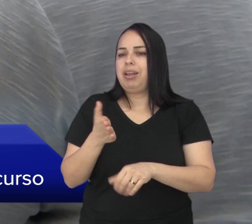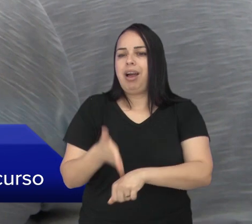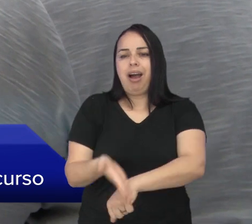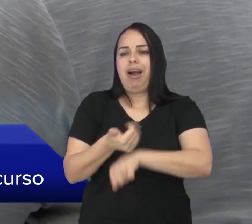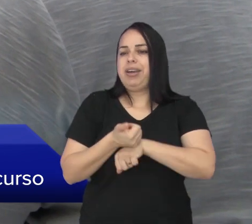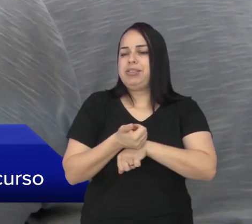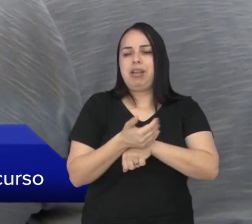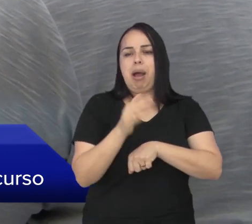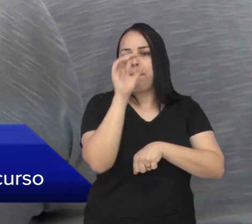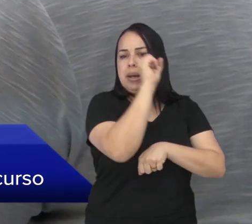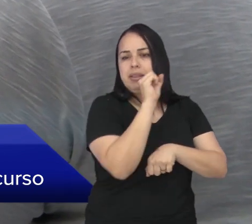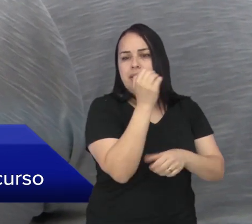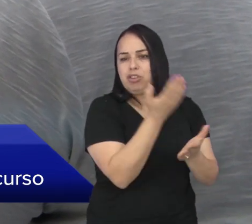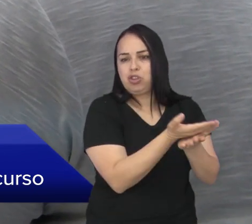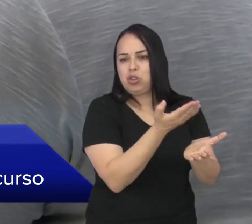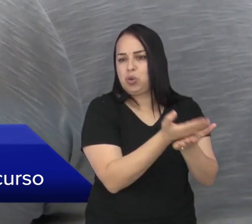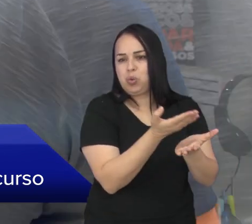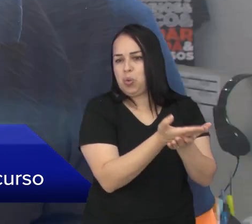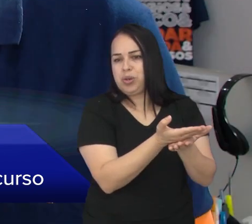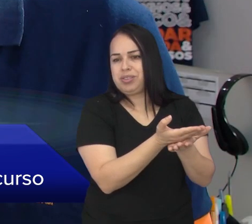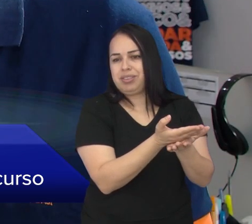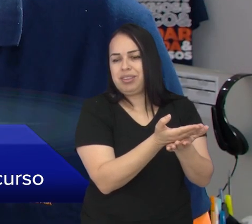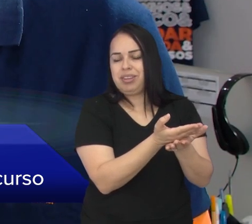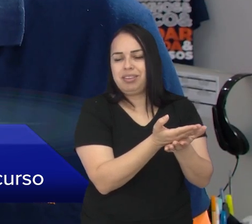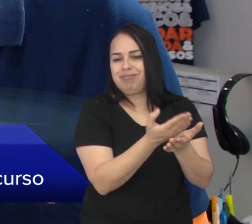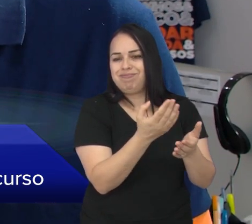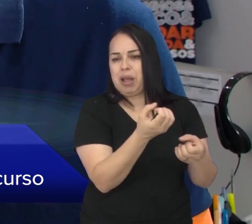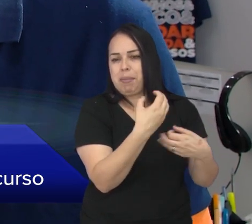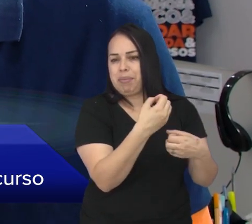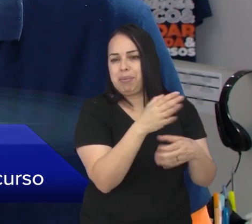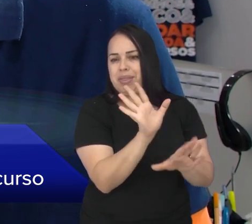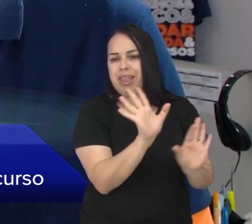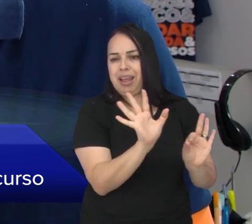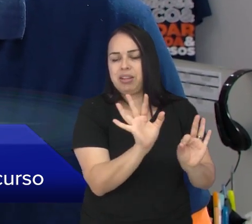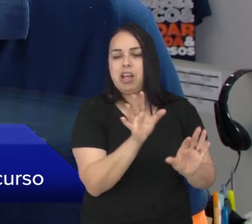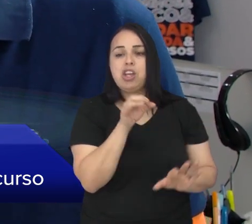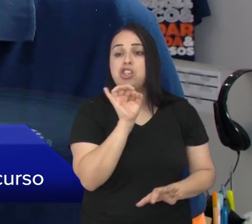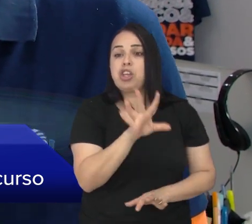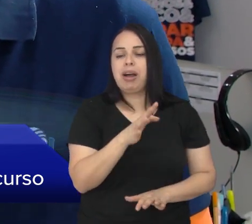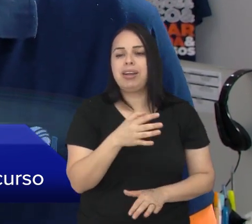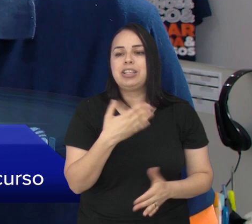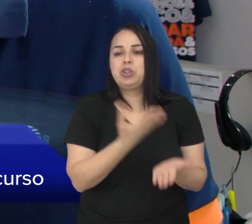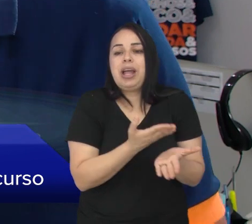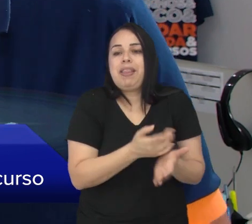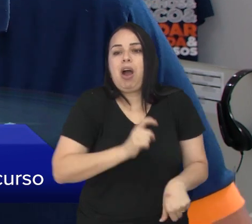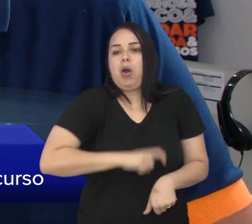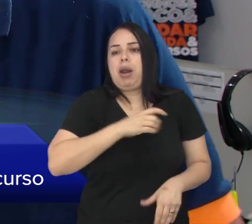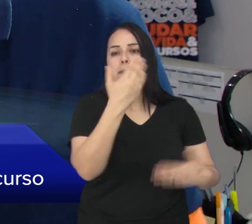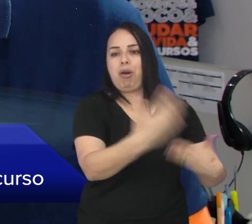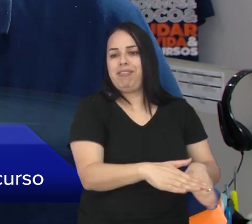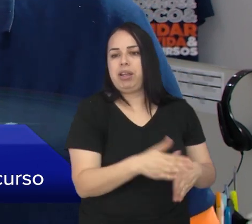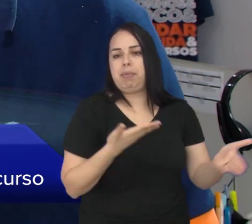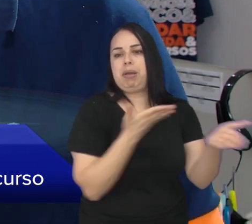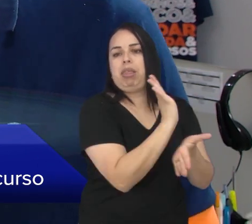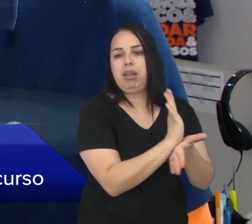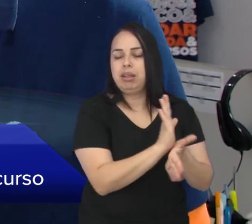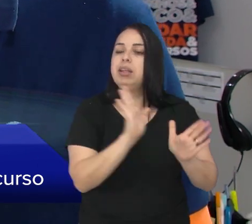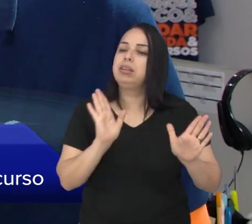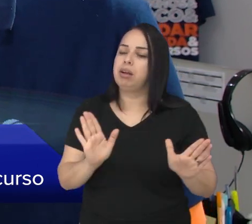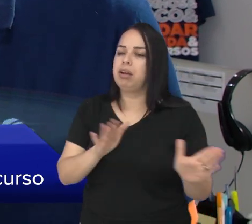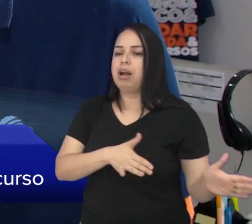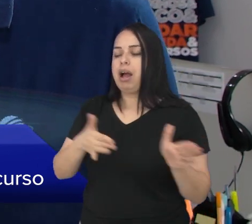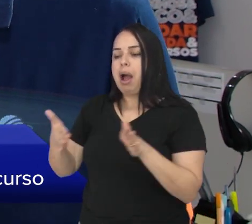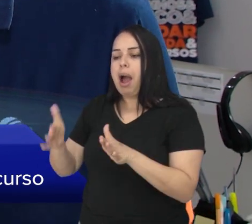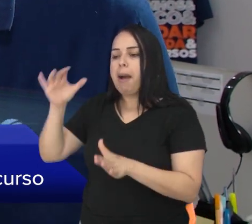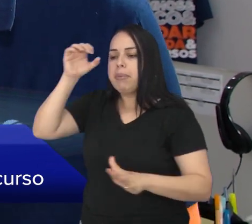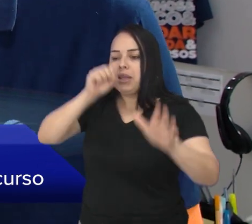não aprendeu direito como estudar no nosso curso de formação. Nosso curso de formação, a gente aprendeu a tirar nota para passar de ano, né? Então,